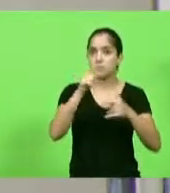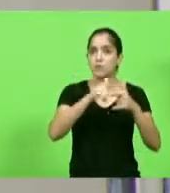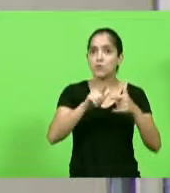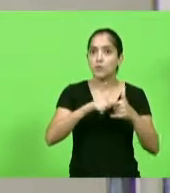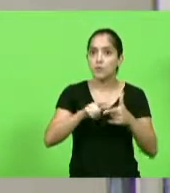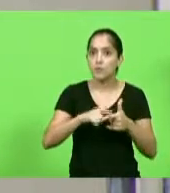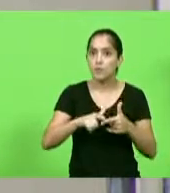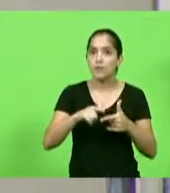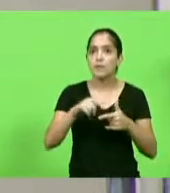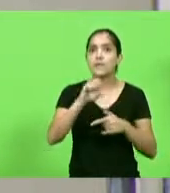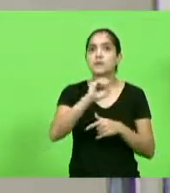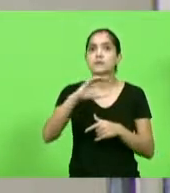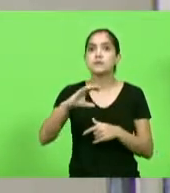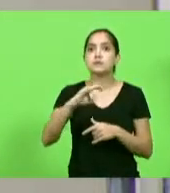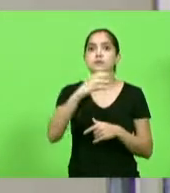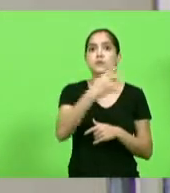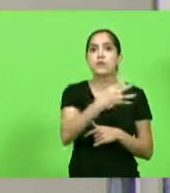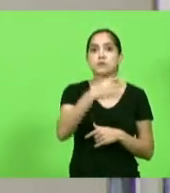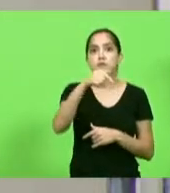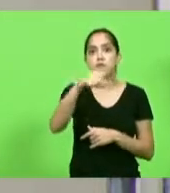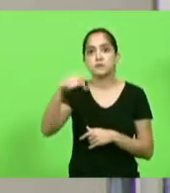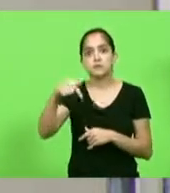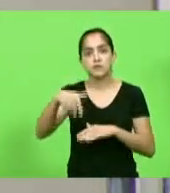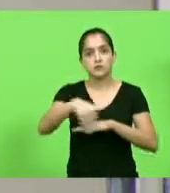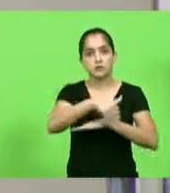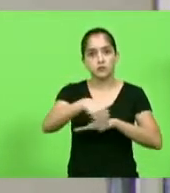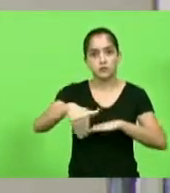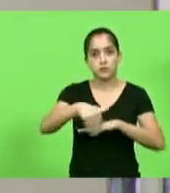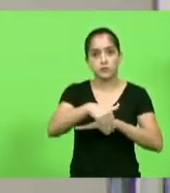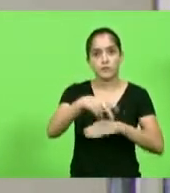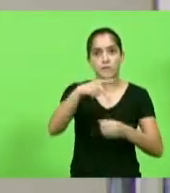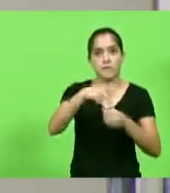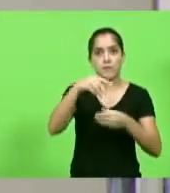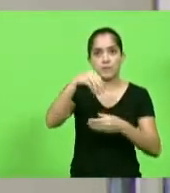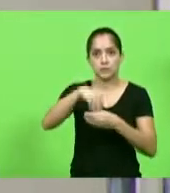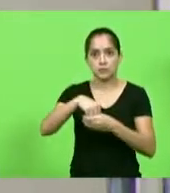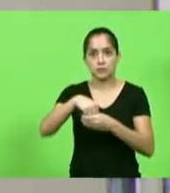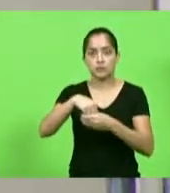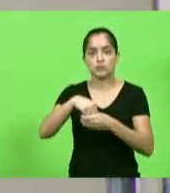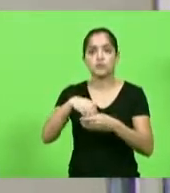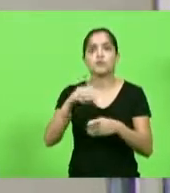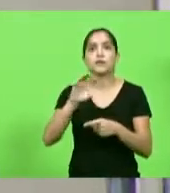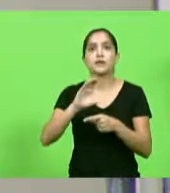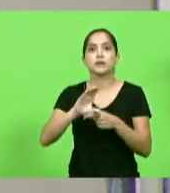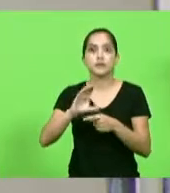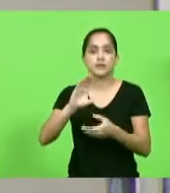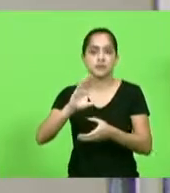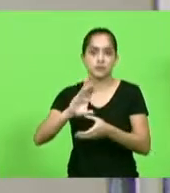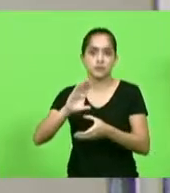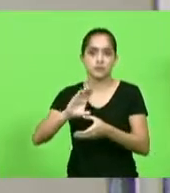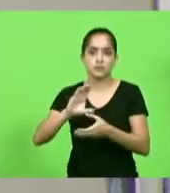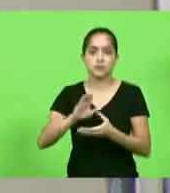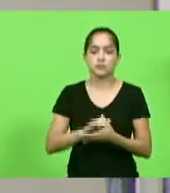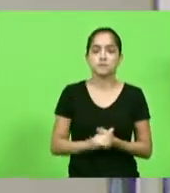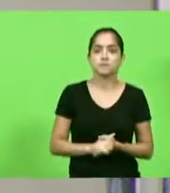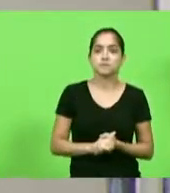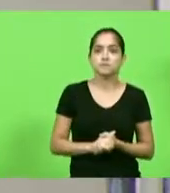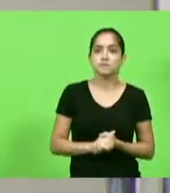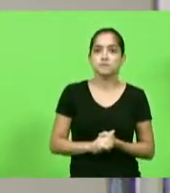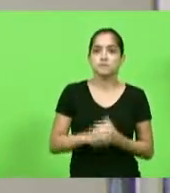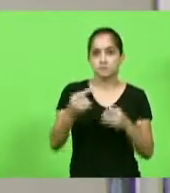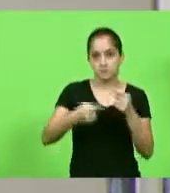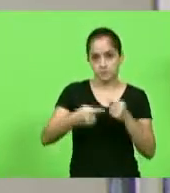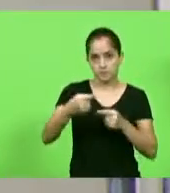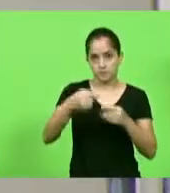existentes na SC 477, referente ao trecho Papanduva-Major Vieira Canoinhas. Em discussão, não havendo quem queira